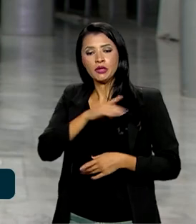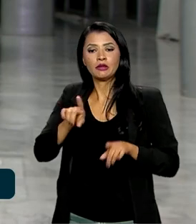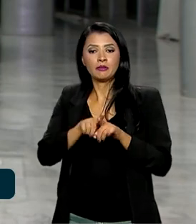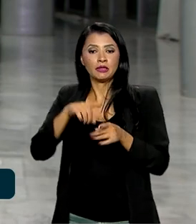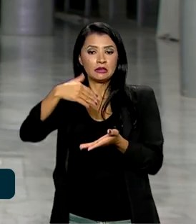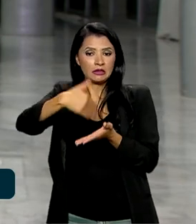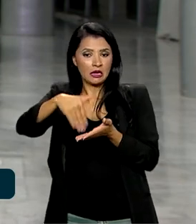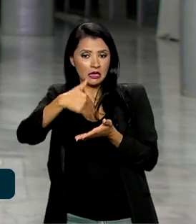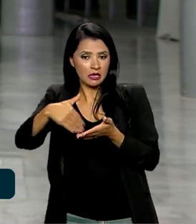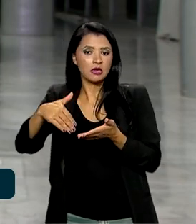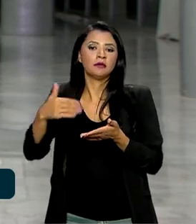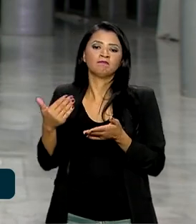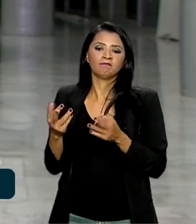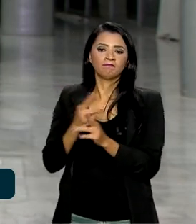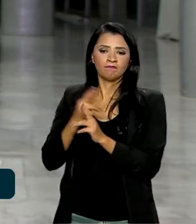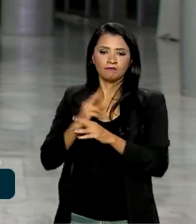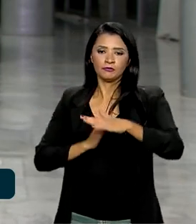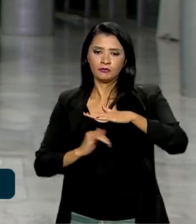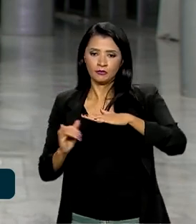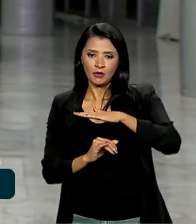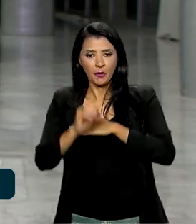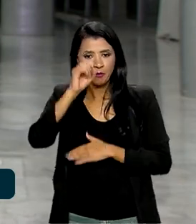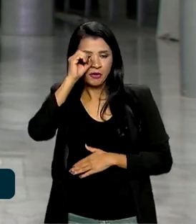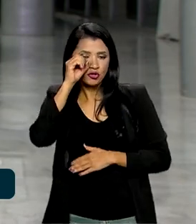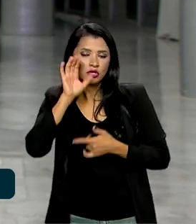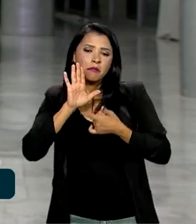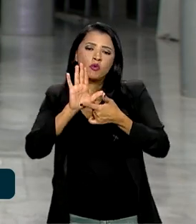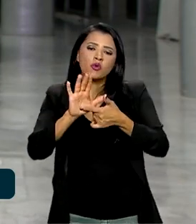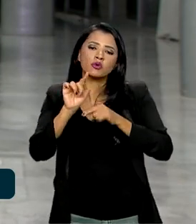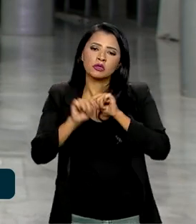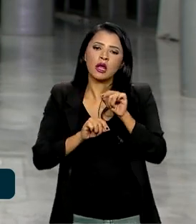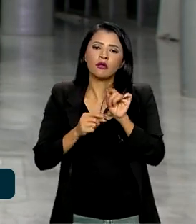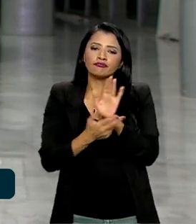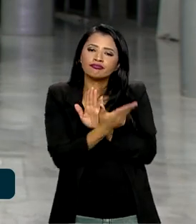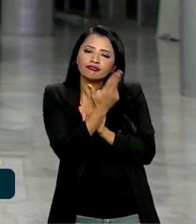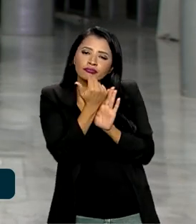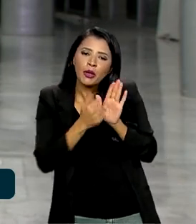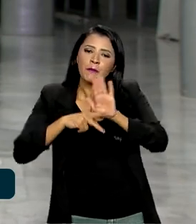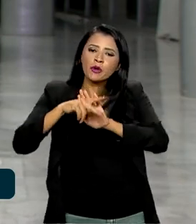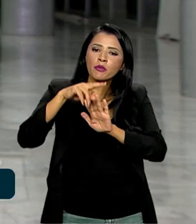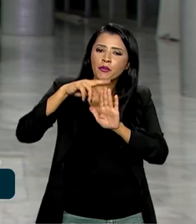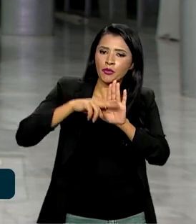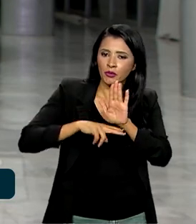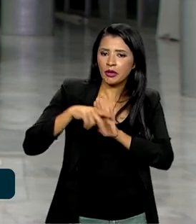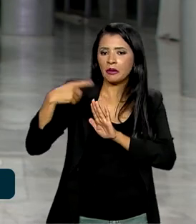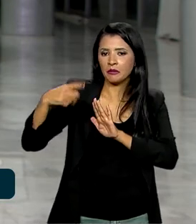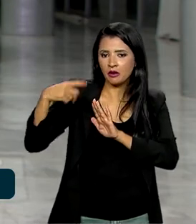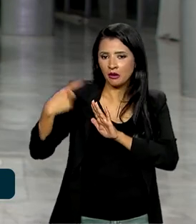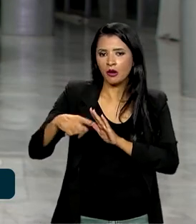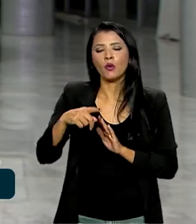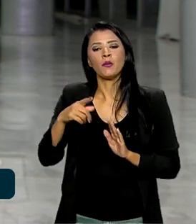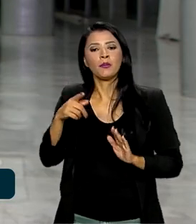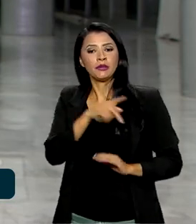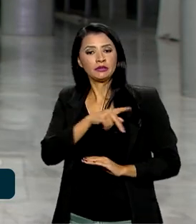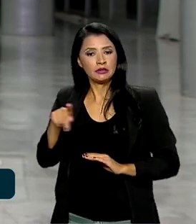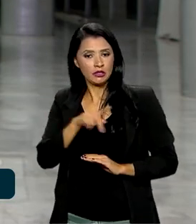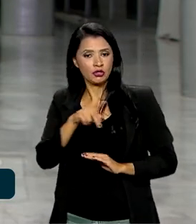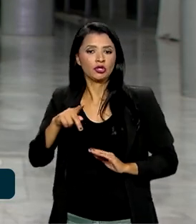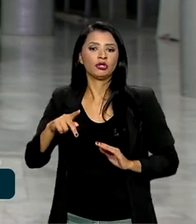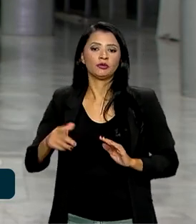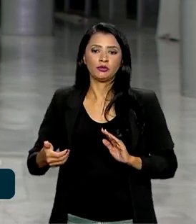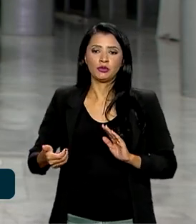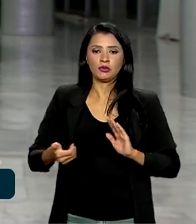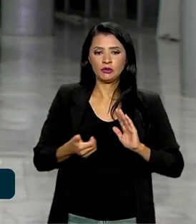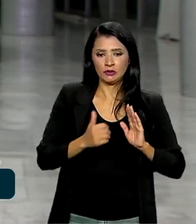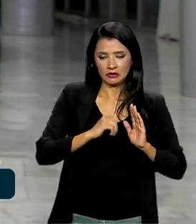de Relações Institucionais, Alexandre Padilha, apresentaram o esboço do programa aos presidentes do Senado, Rodrigo Pacheco, e da